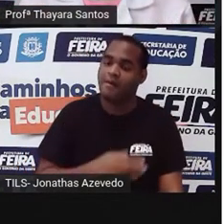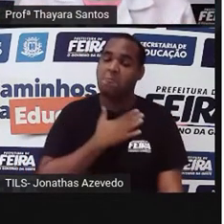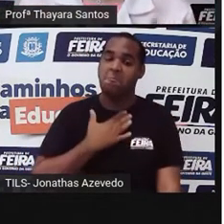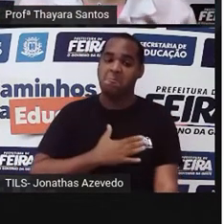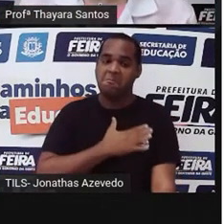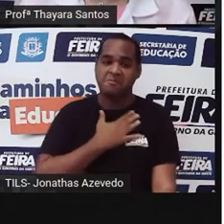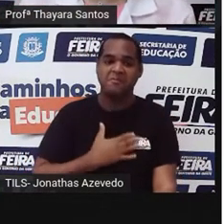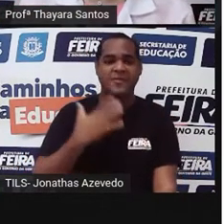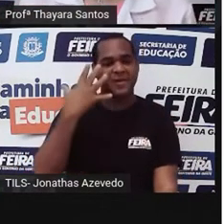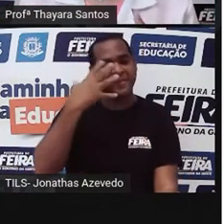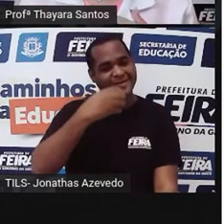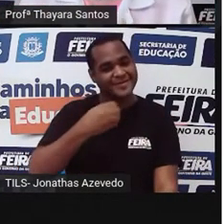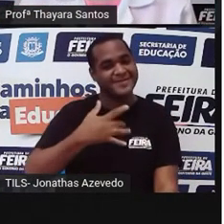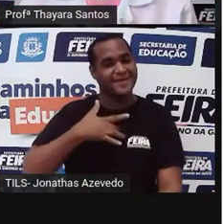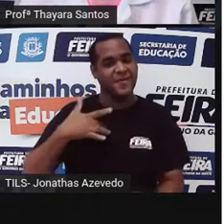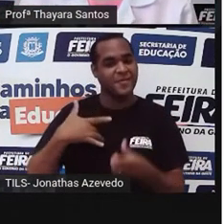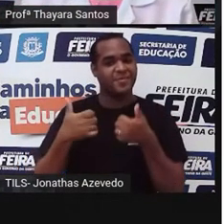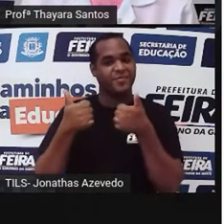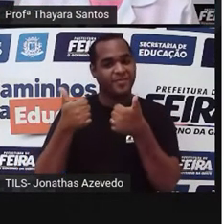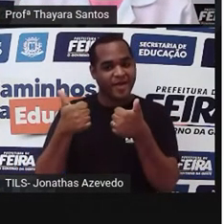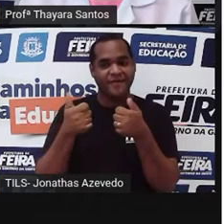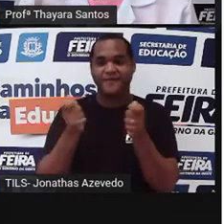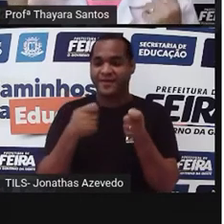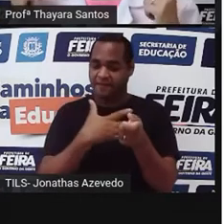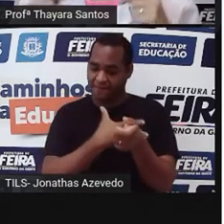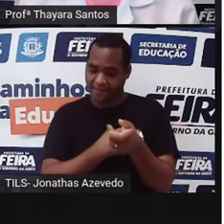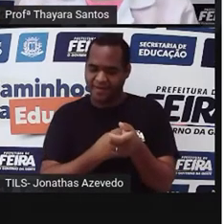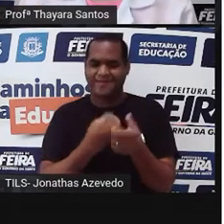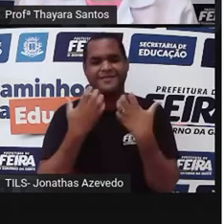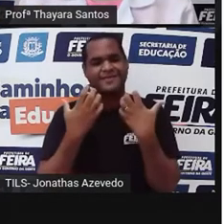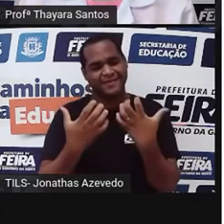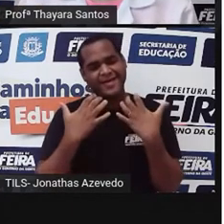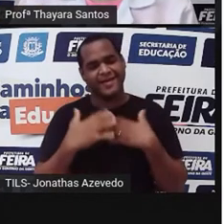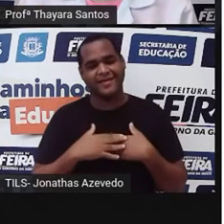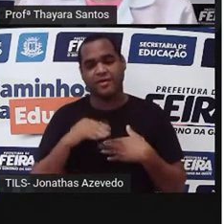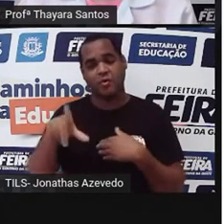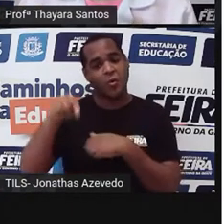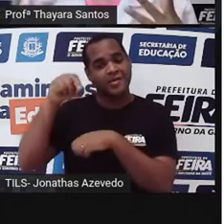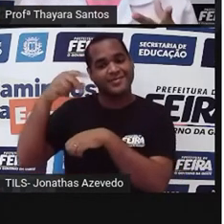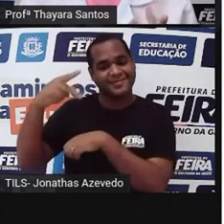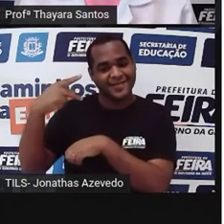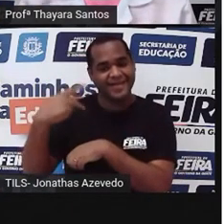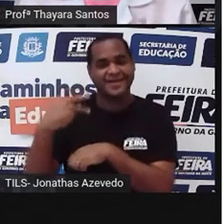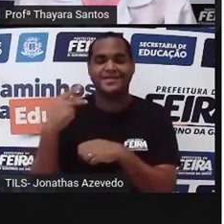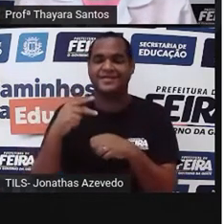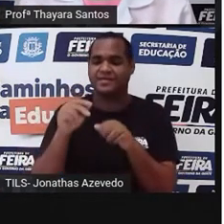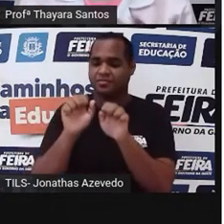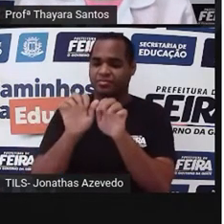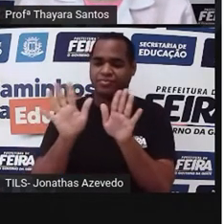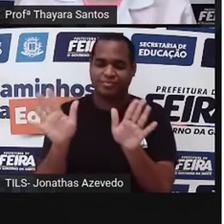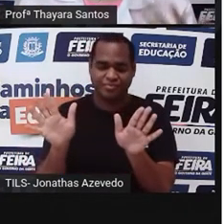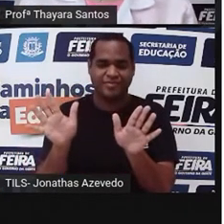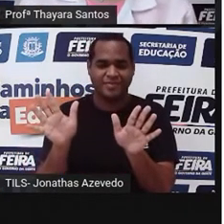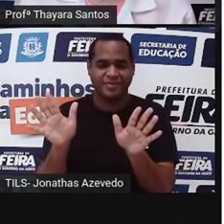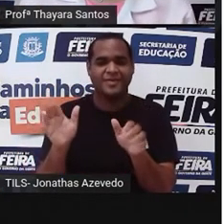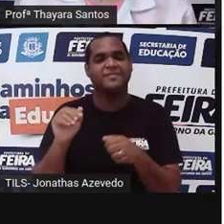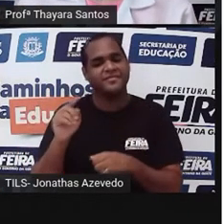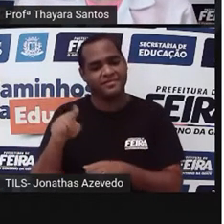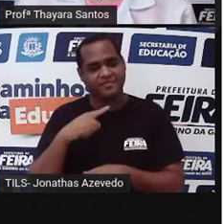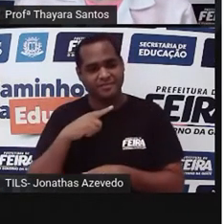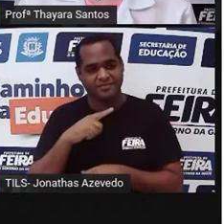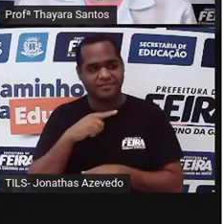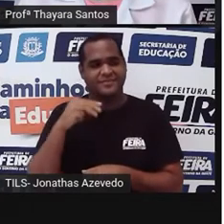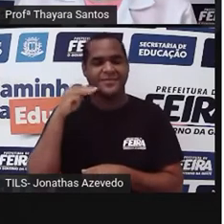aquele pavão é saudável, que vai dar filhotes saudáveis pra ela. Então, ela escolhe ele. Então, isso aí é o que a gente chama de seleção sexual.